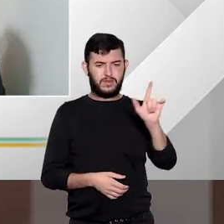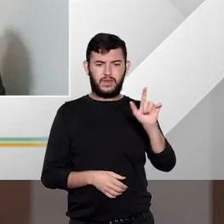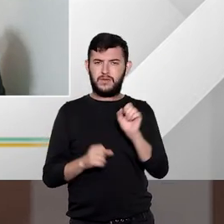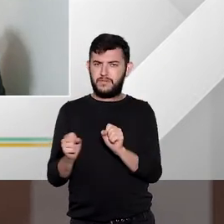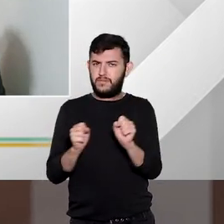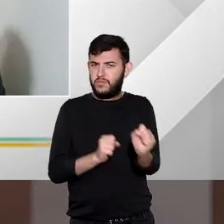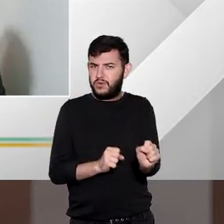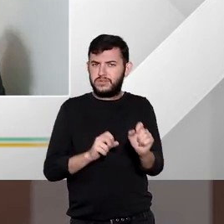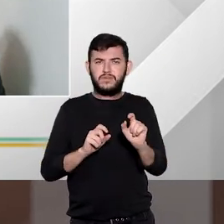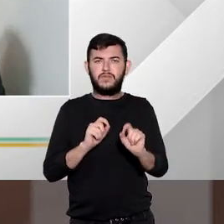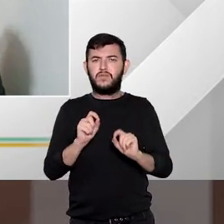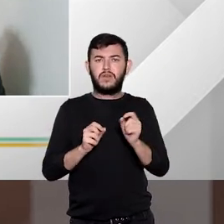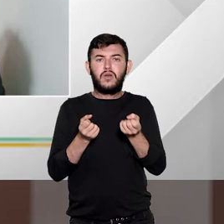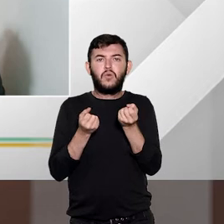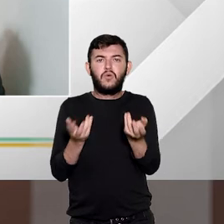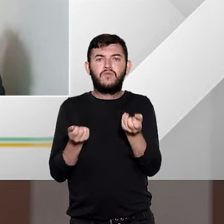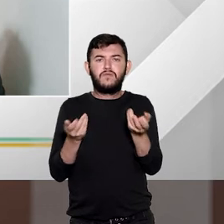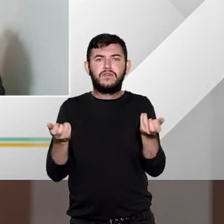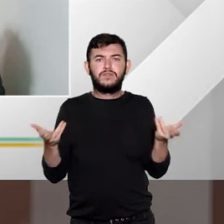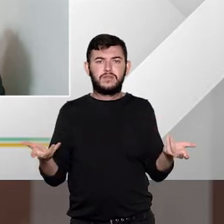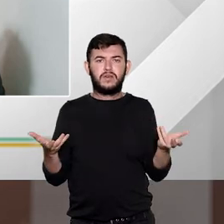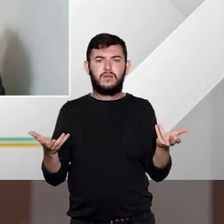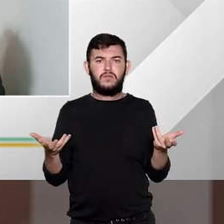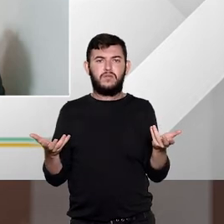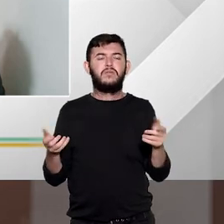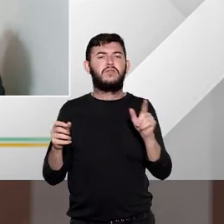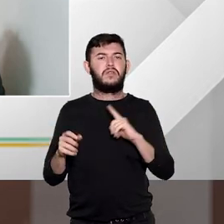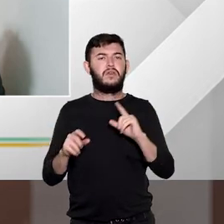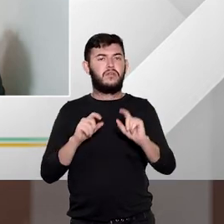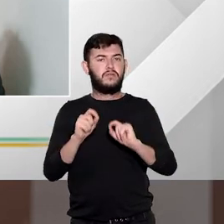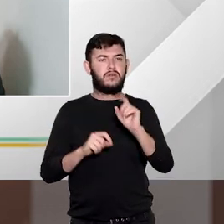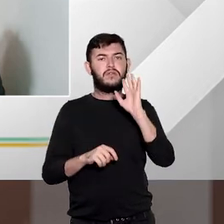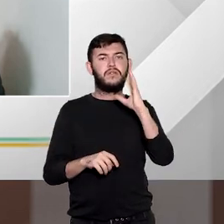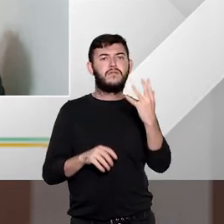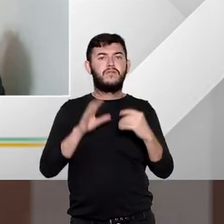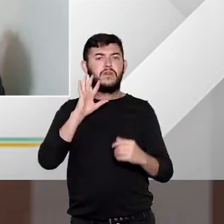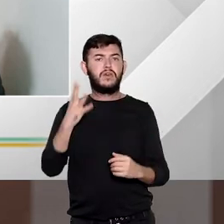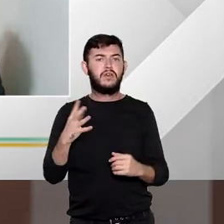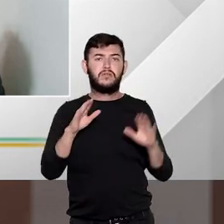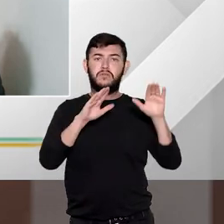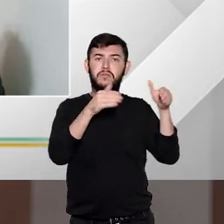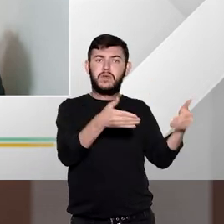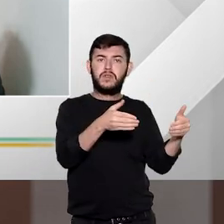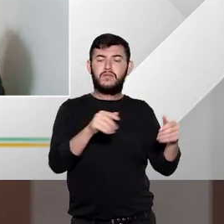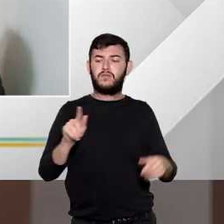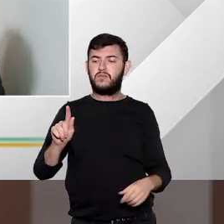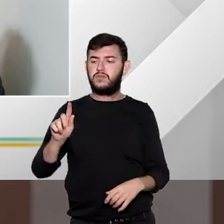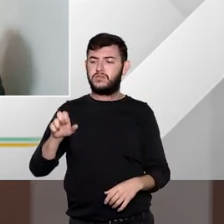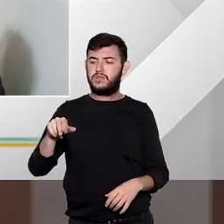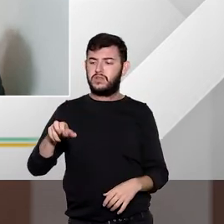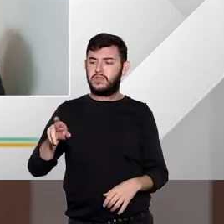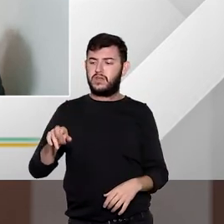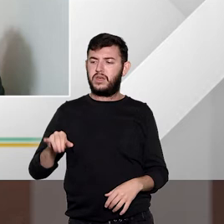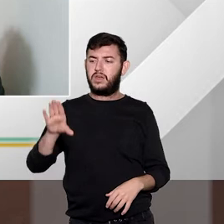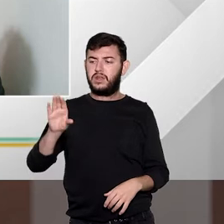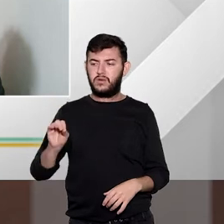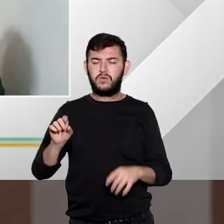com a agravante da reincidência gerando efeitos para ambas as espécies, ou seja, genérica e específica, certo? Mas no caso de